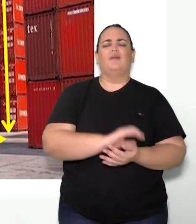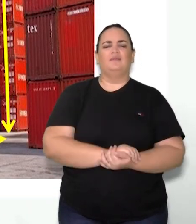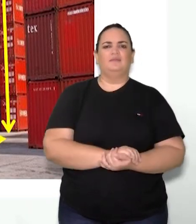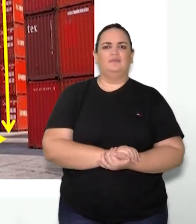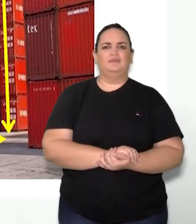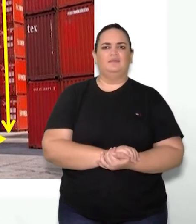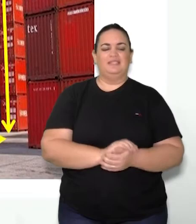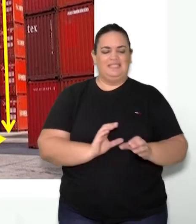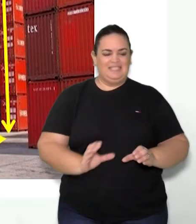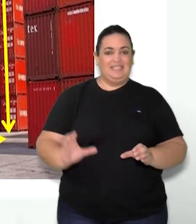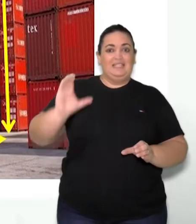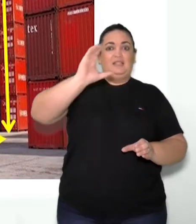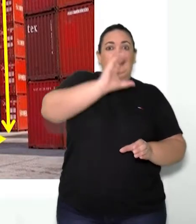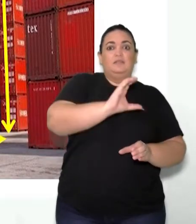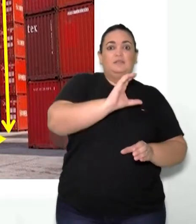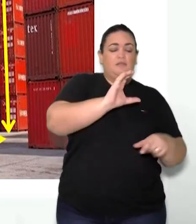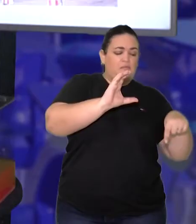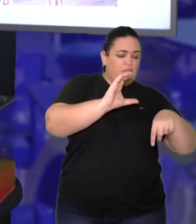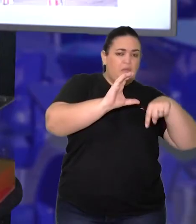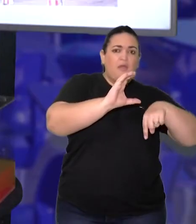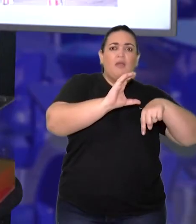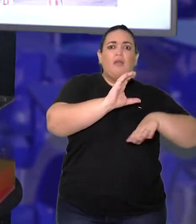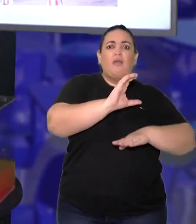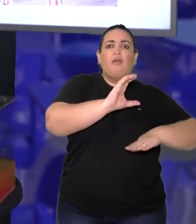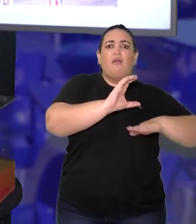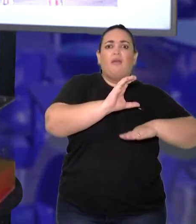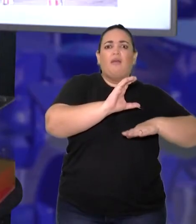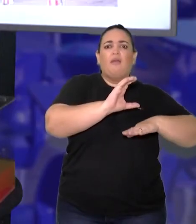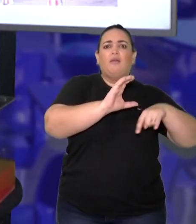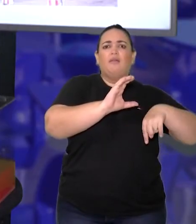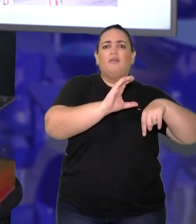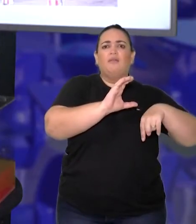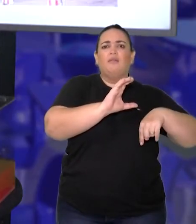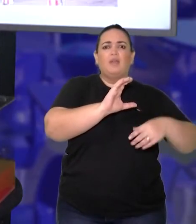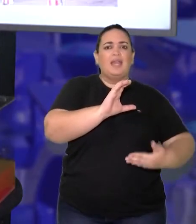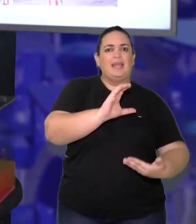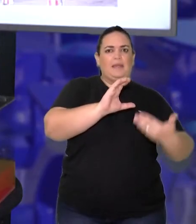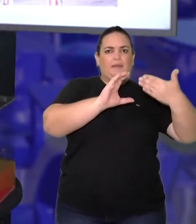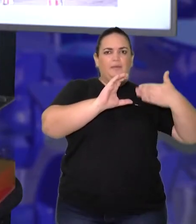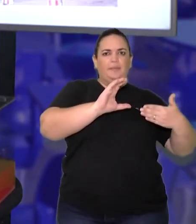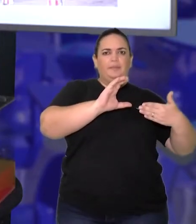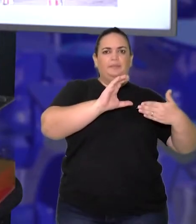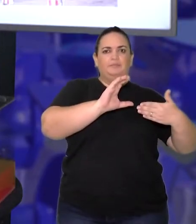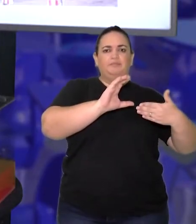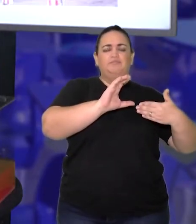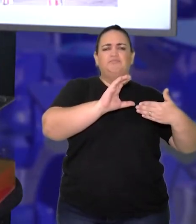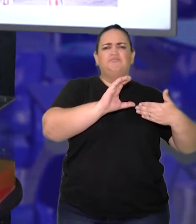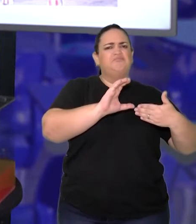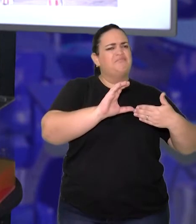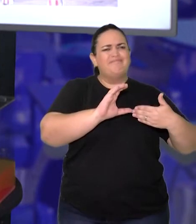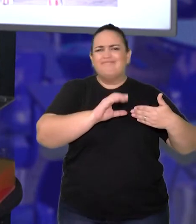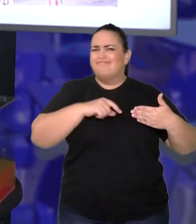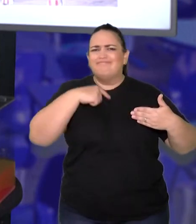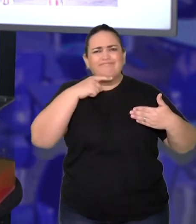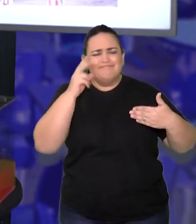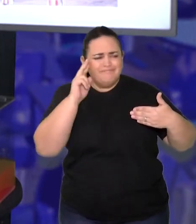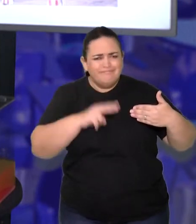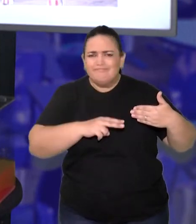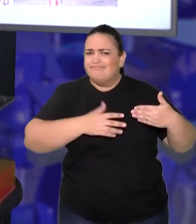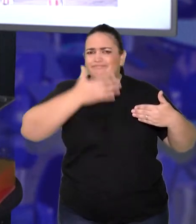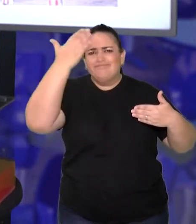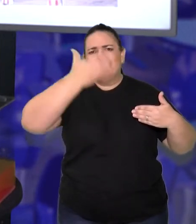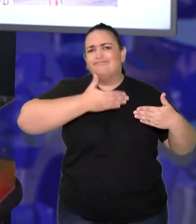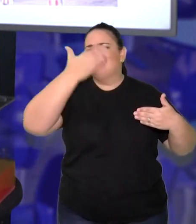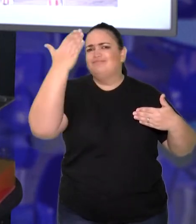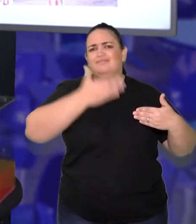sobre alguma coisa, tá? Essa coisa que está por trás, que a gente não consegue ver, é um cubinho que está por